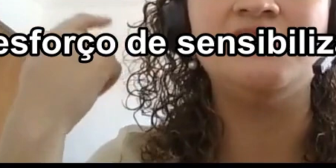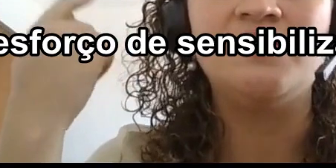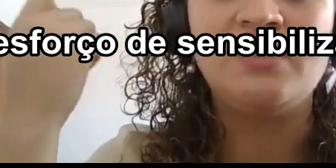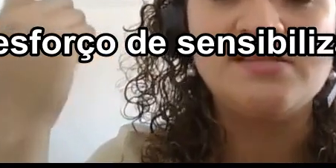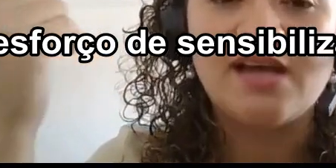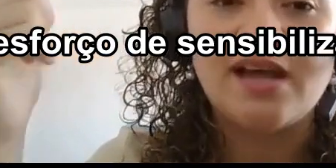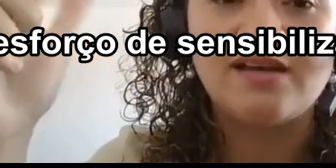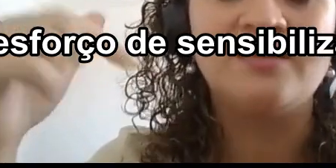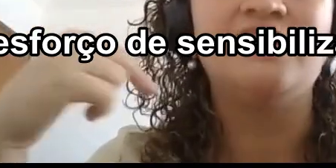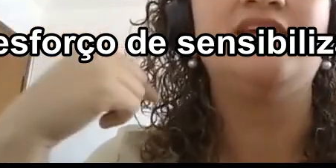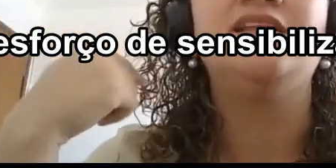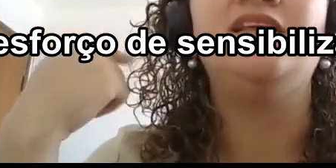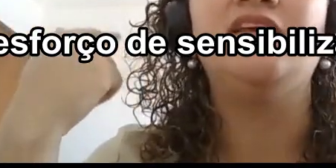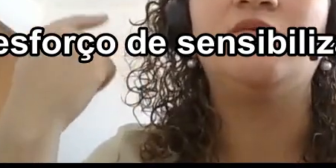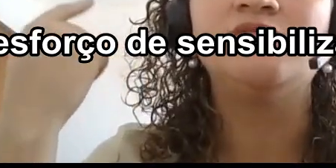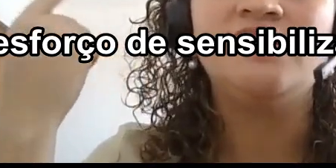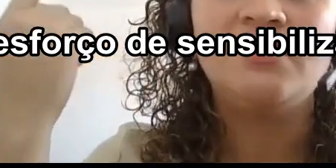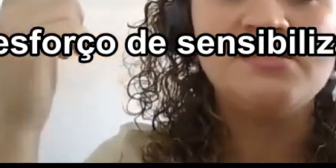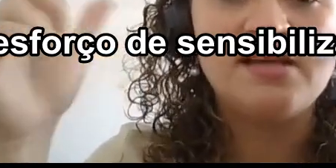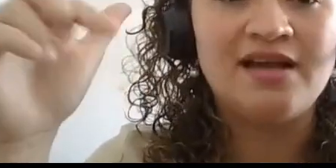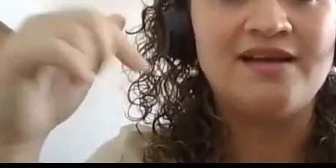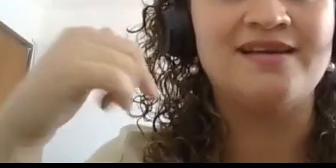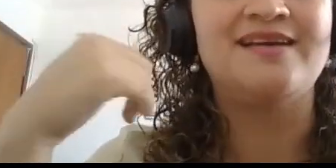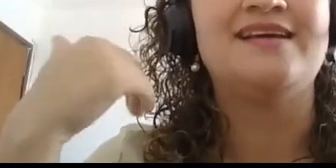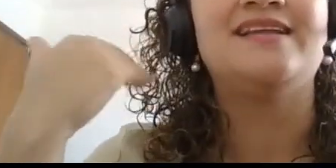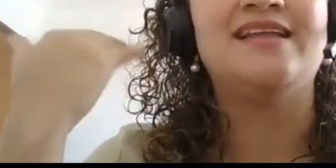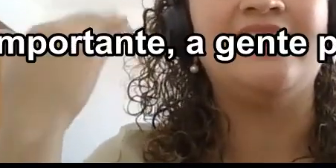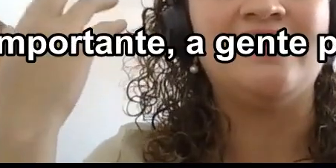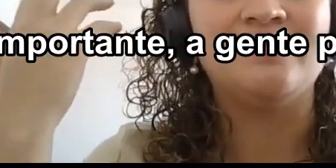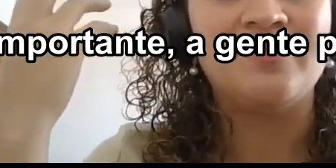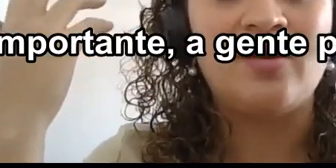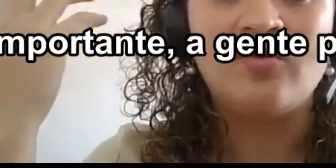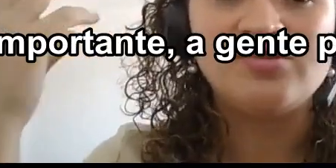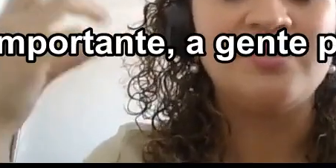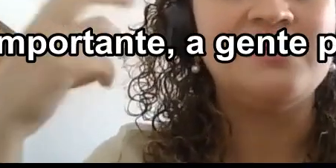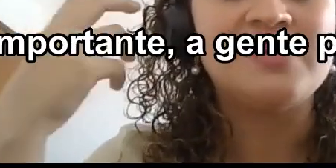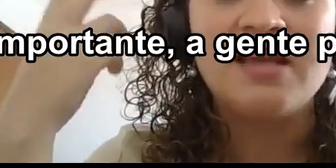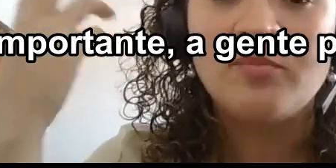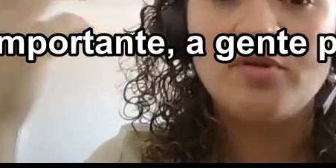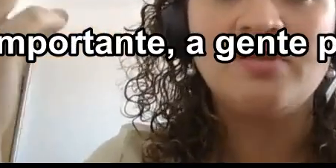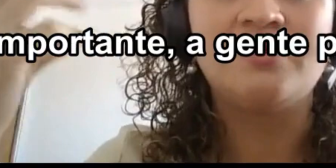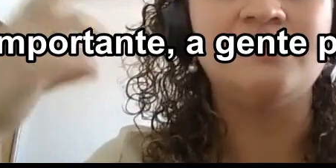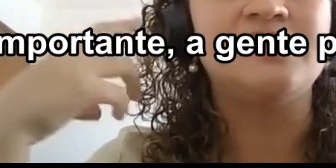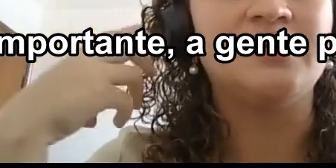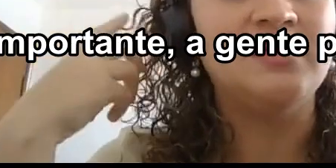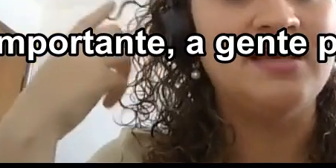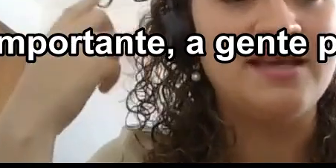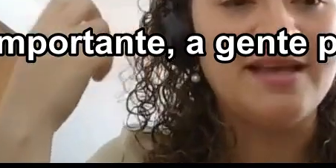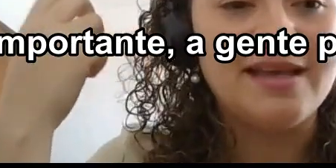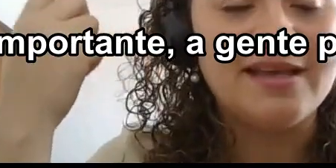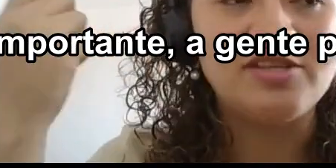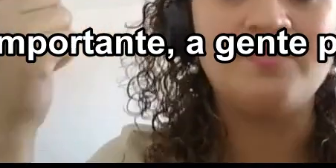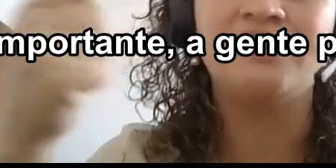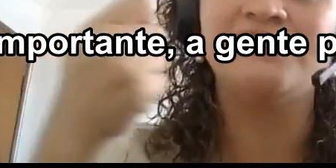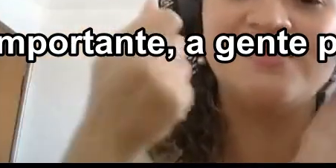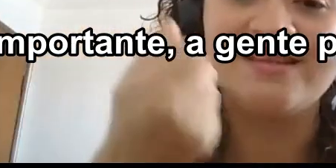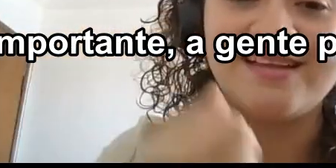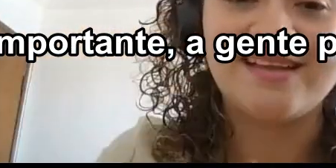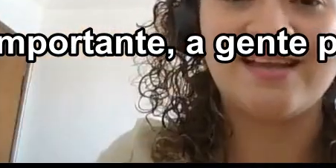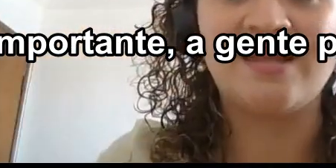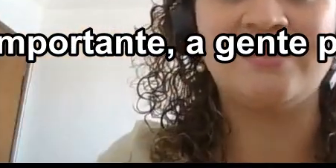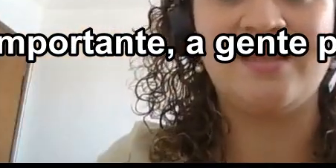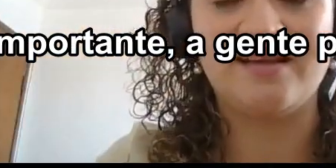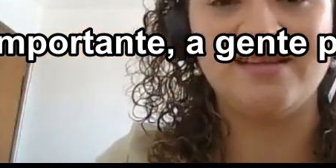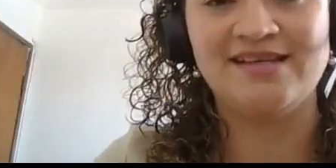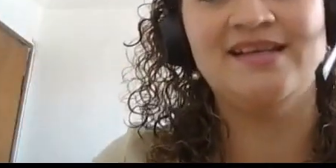de sensibilizar, de conscientizar, né, ó, gente, isso aqui é importante, isso aqui é, a gente precisa